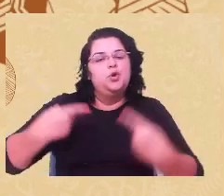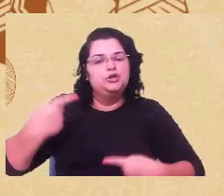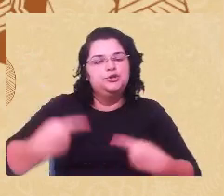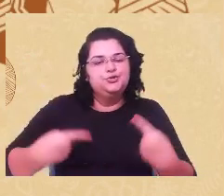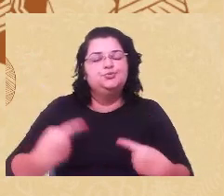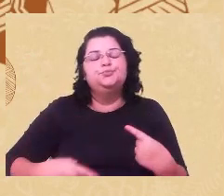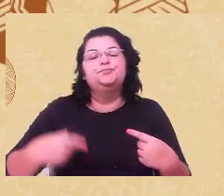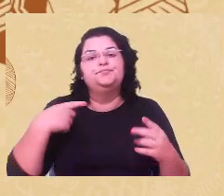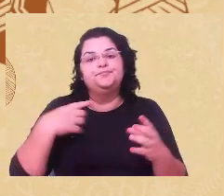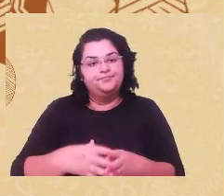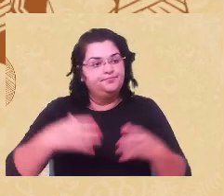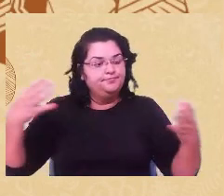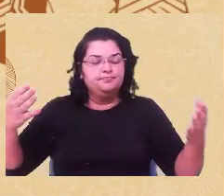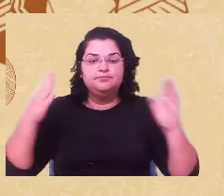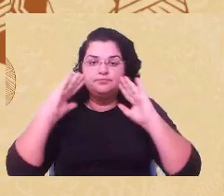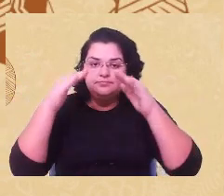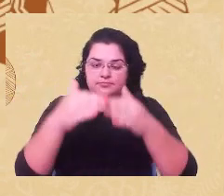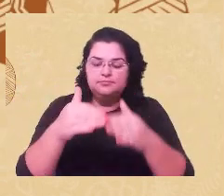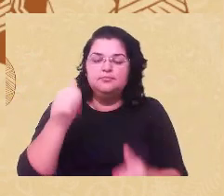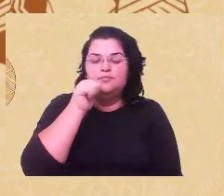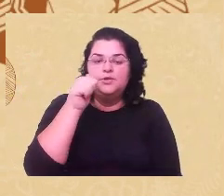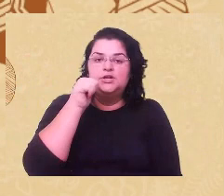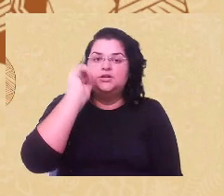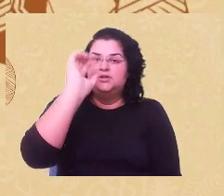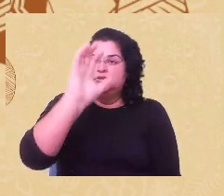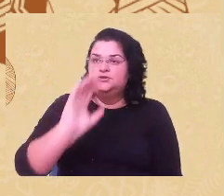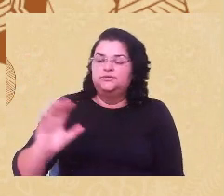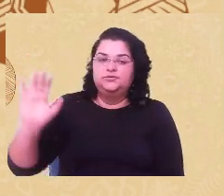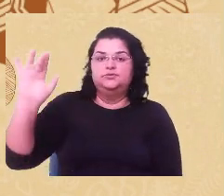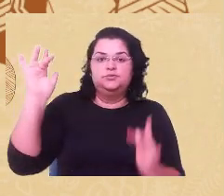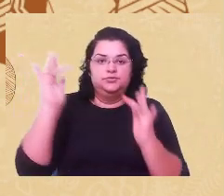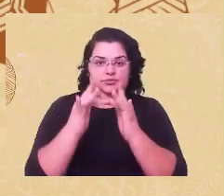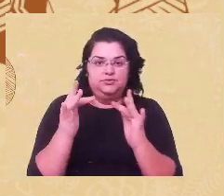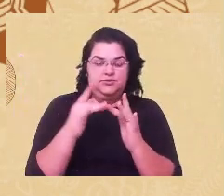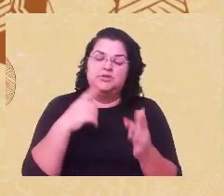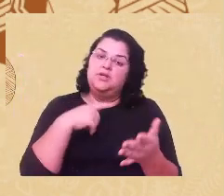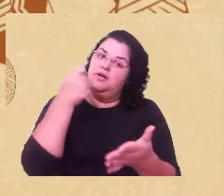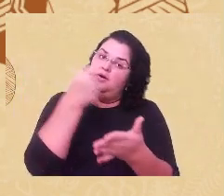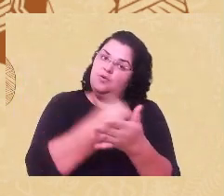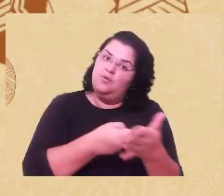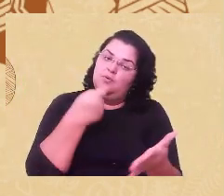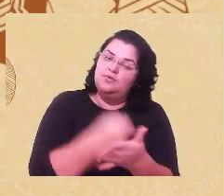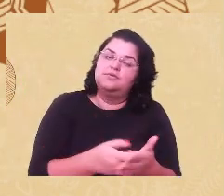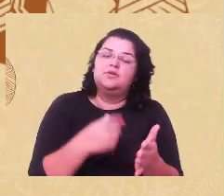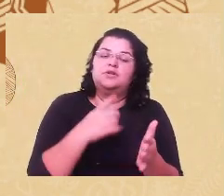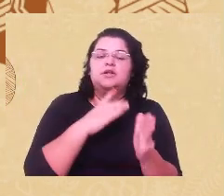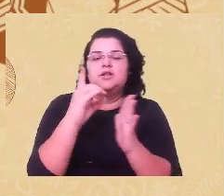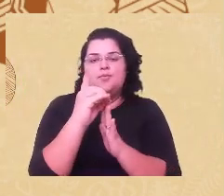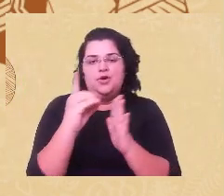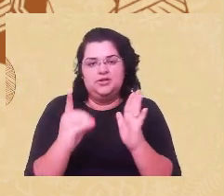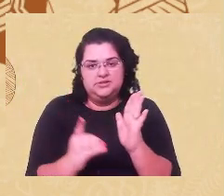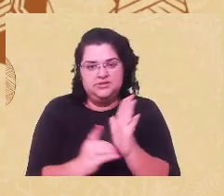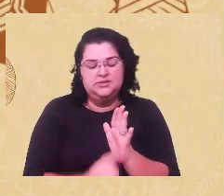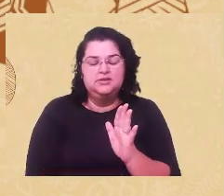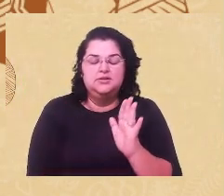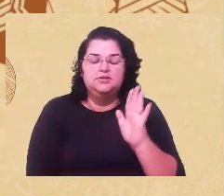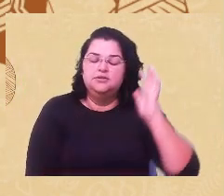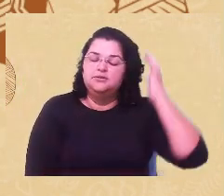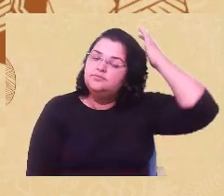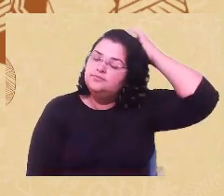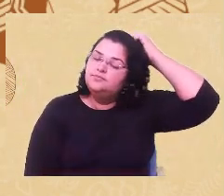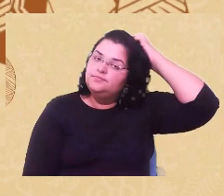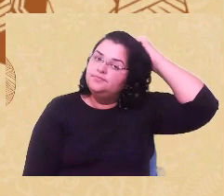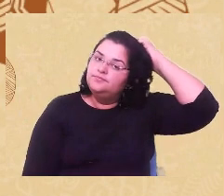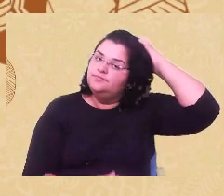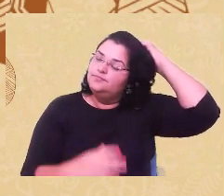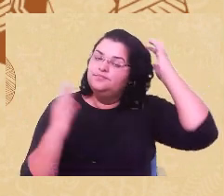concentração de feministas associadas à luta pela democracia e em alguns casos privilegiando também